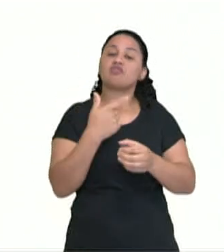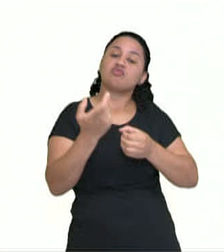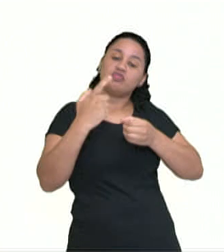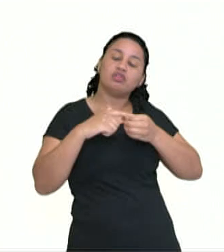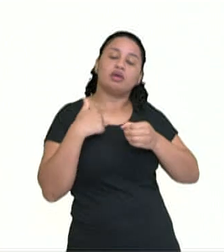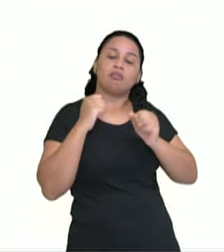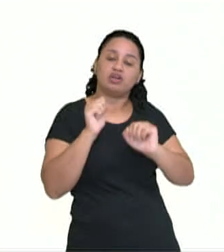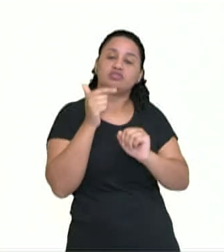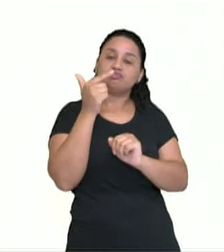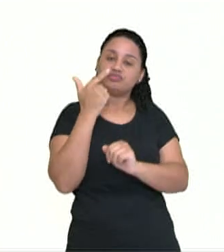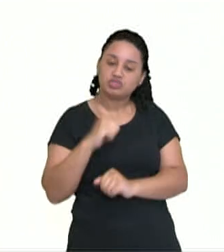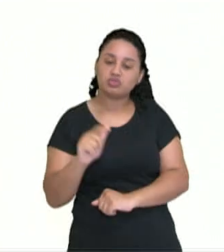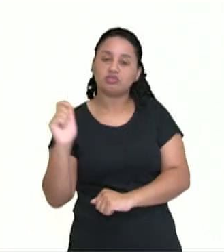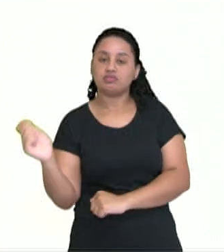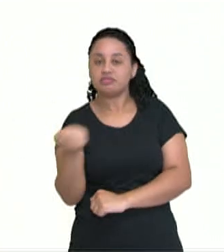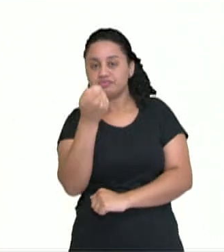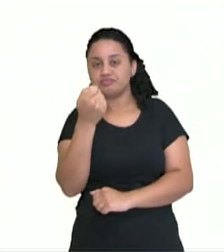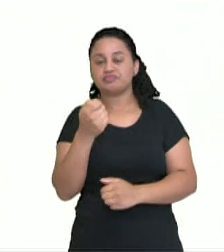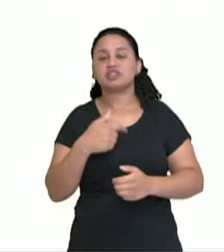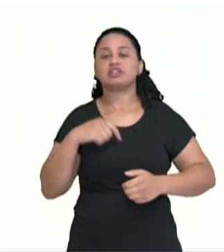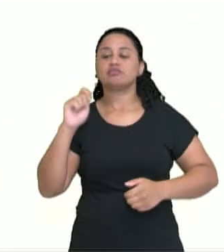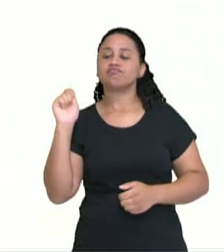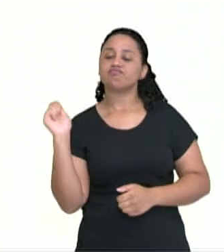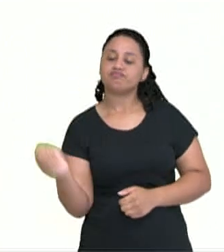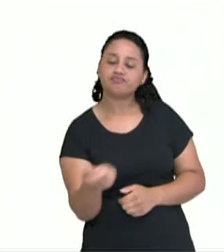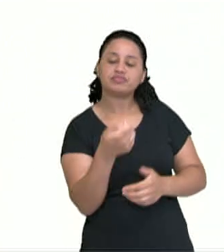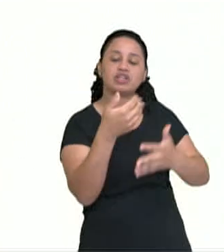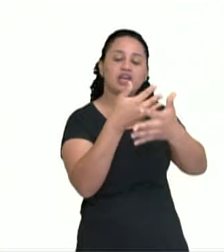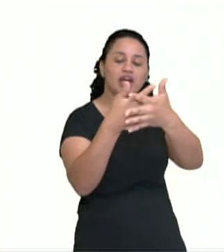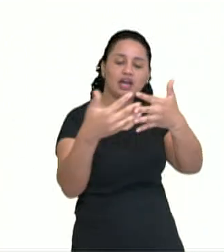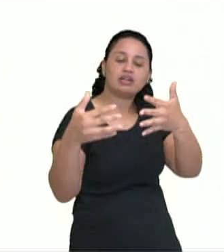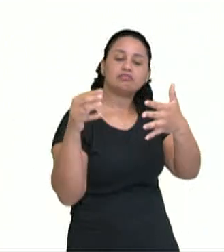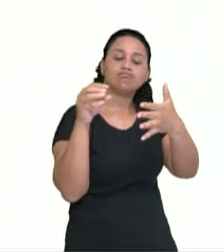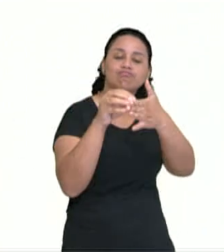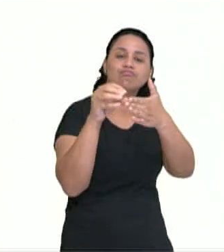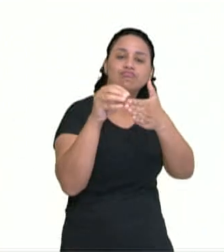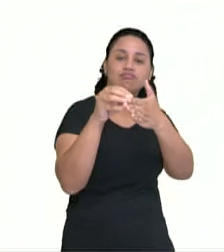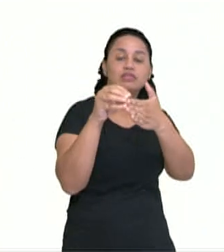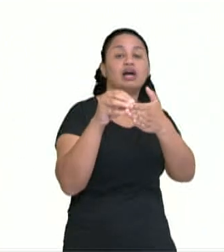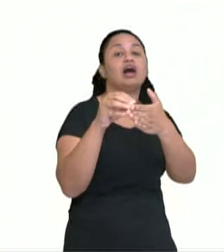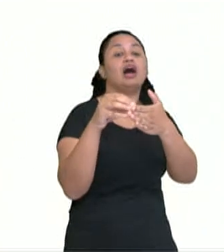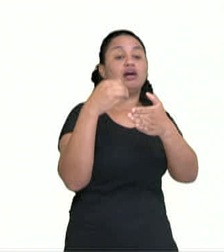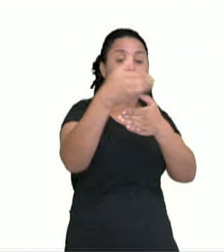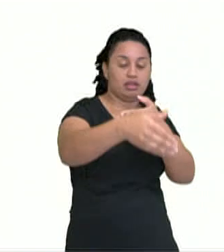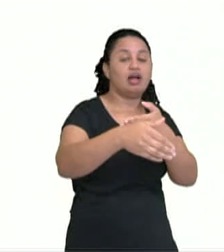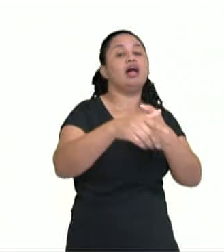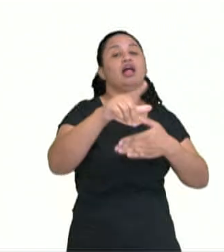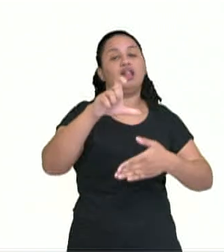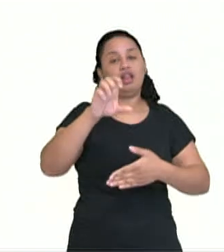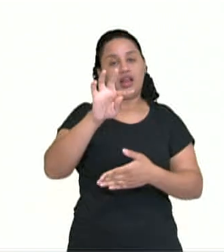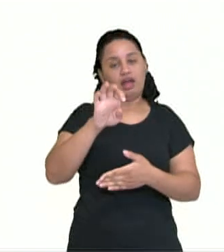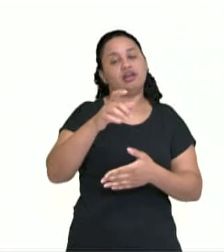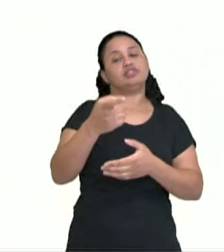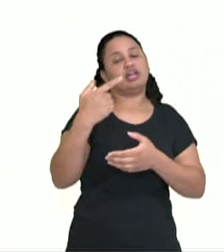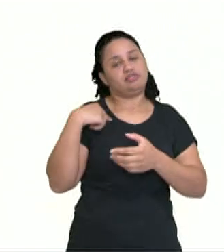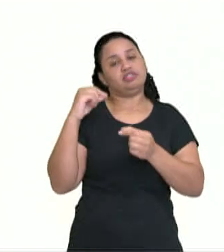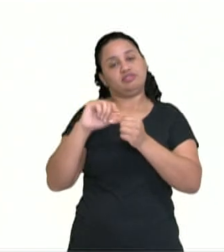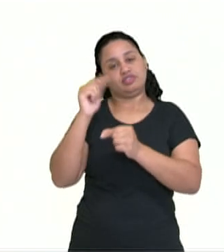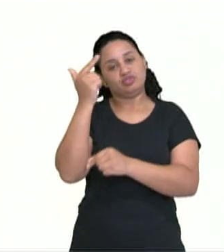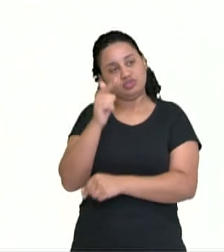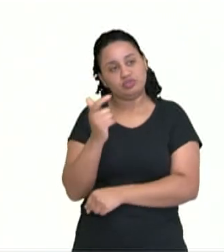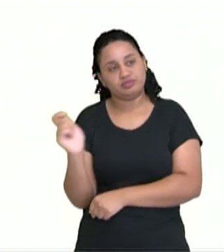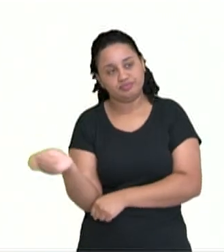de serviço. Então, quando você faz o serviço e toca na rede, é um LED. Então, vai retornar ao seu serviço,